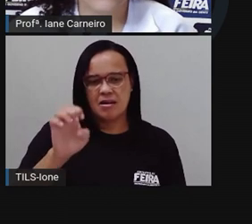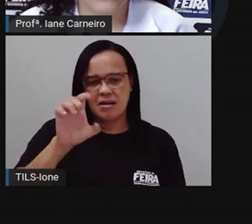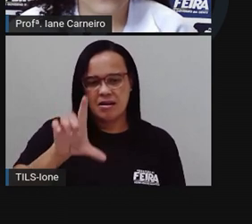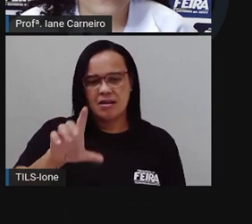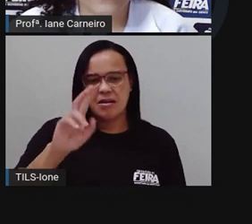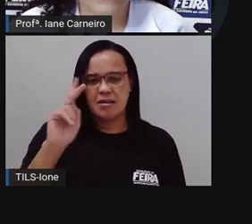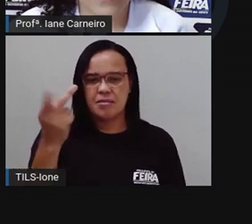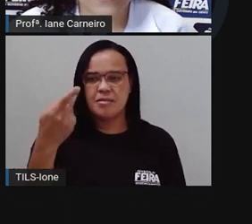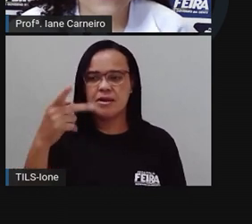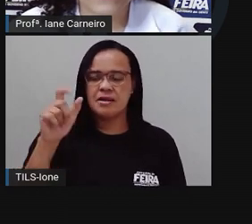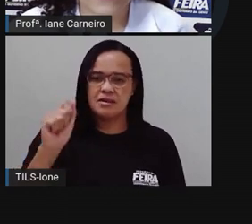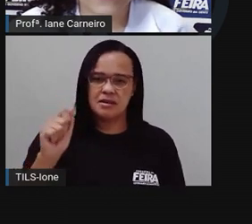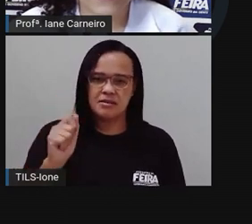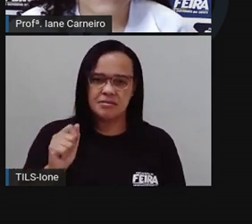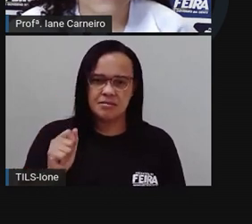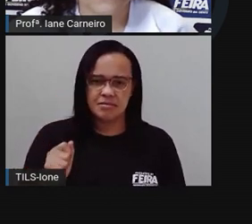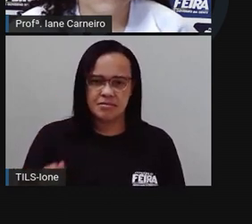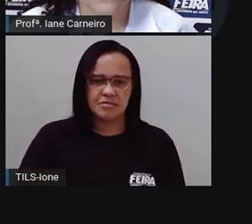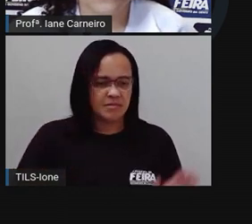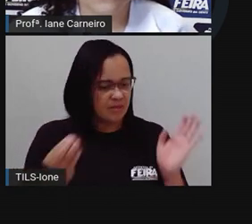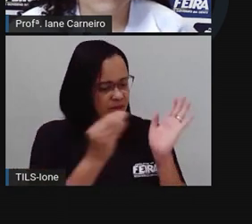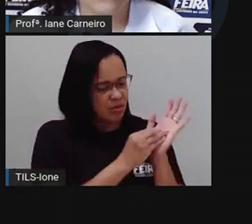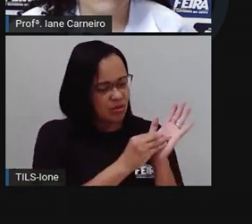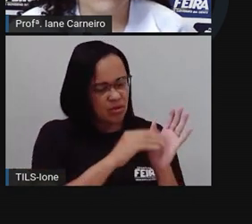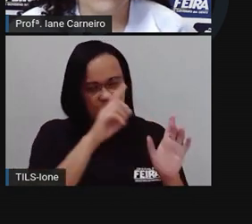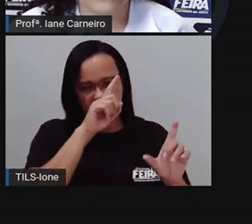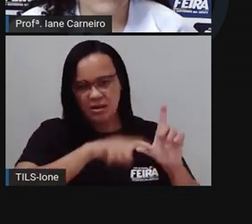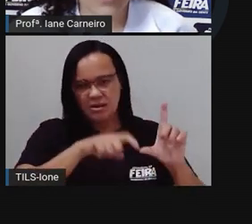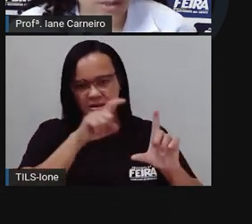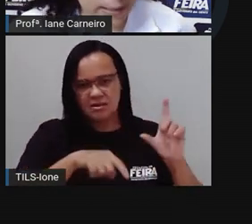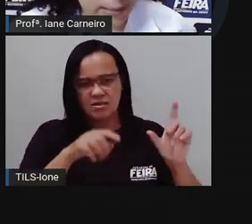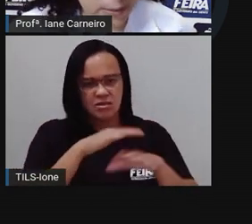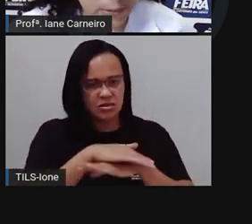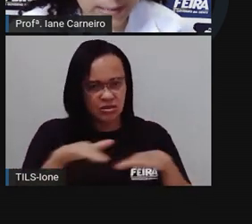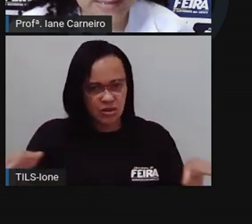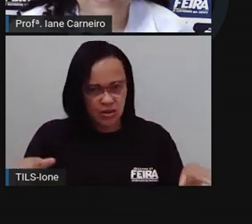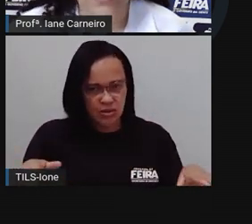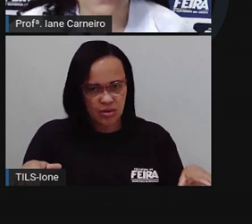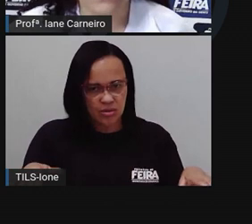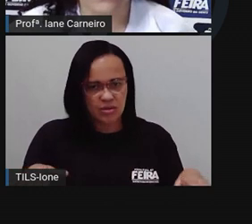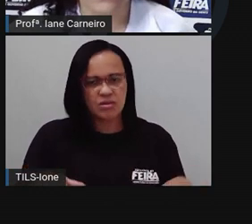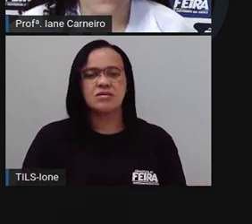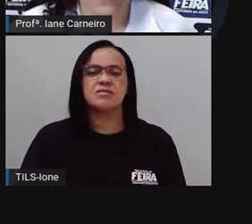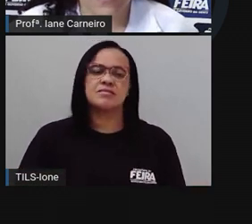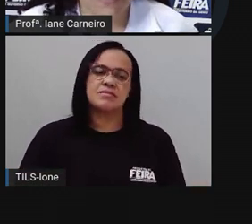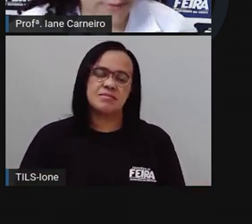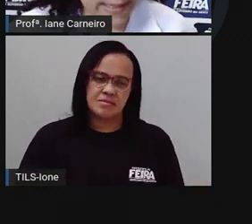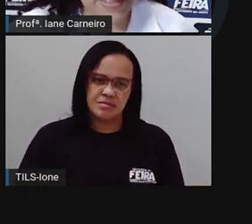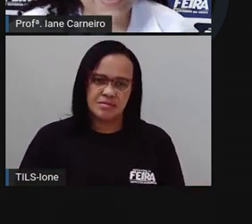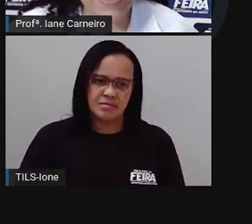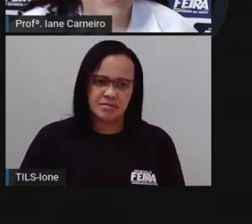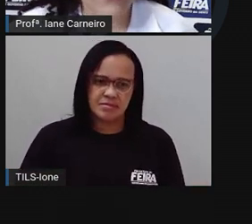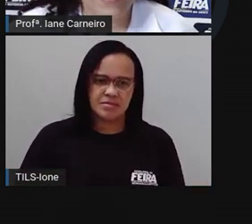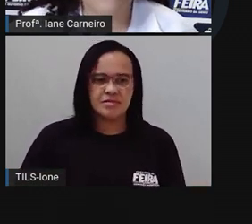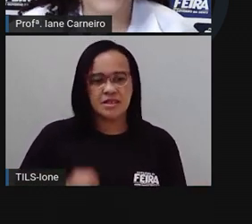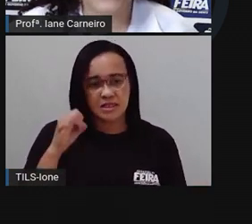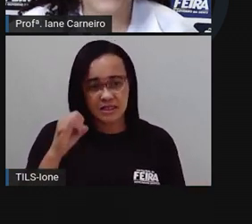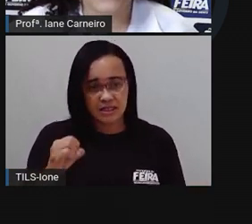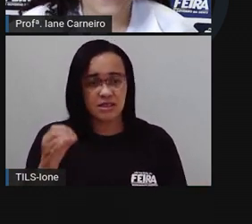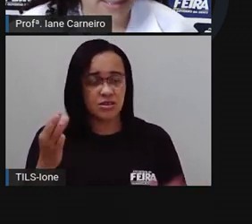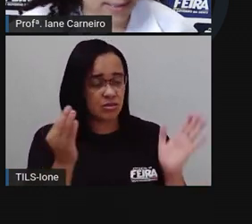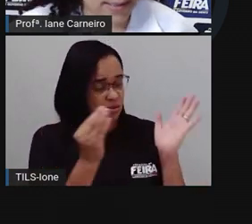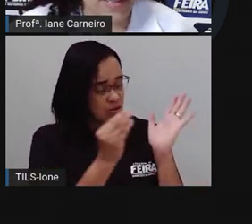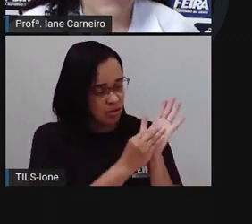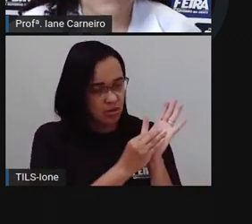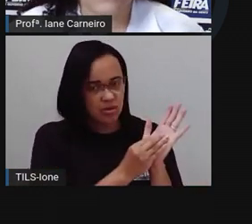Será que eu vou colocar aqui só a letra L? Se eu colocar aqui assim, ó. Vai tá certo? A, B.